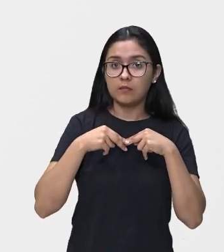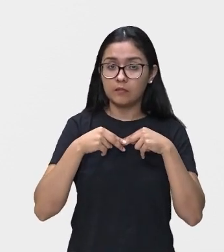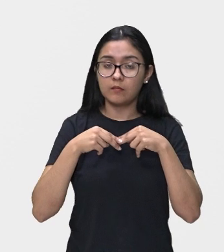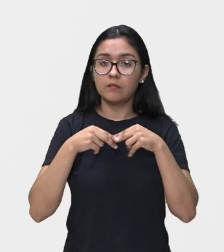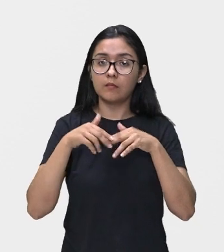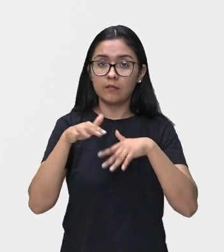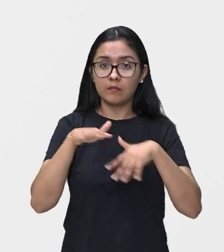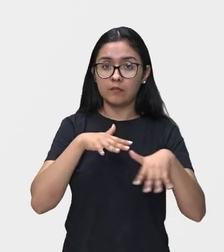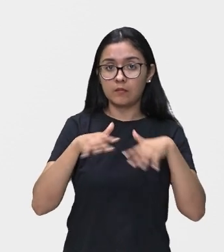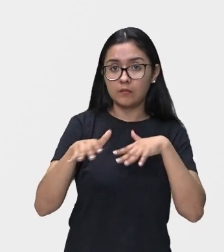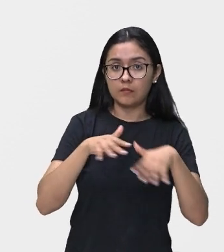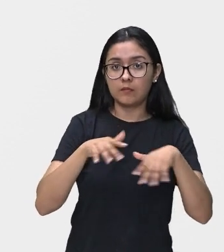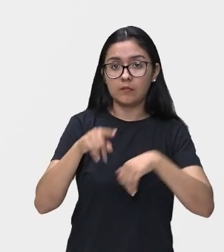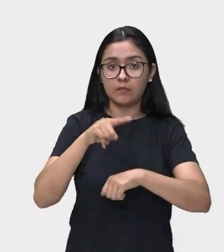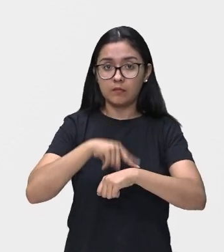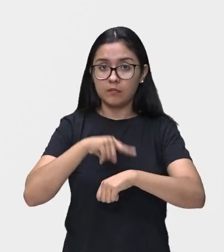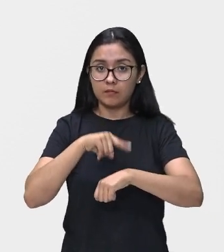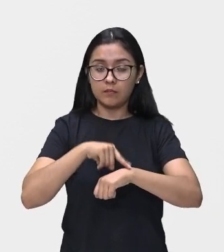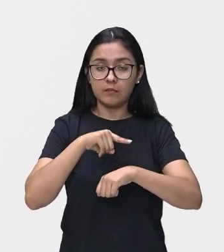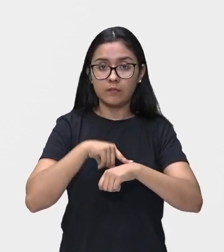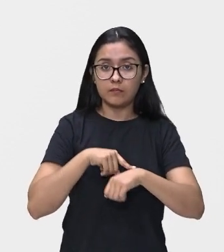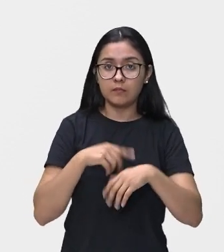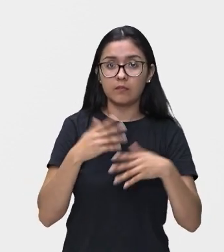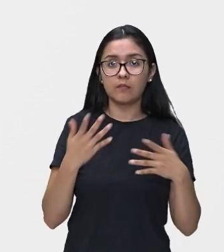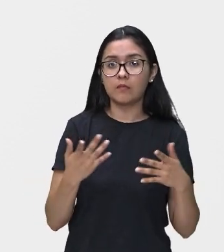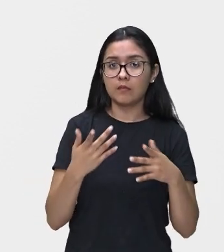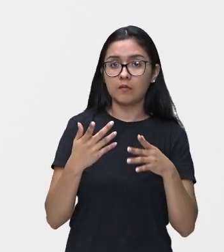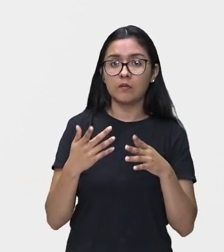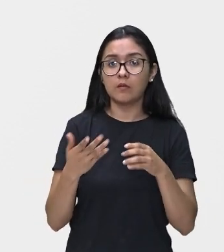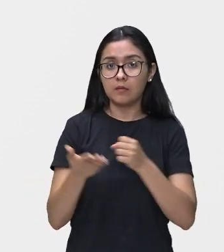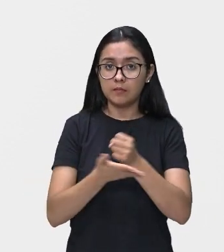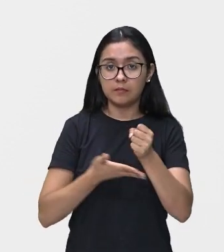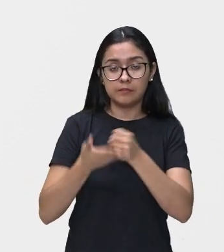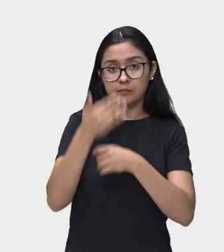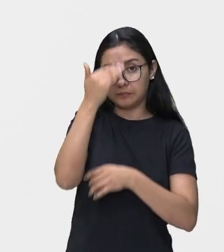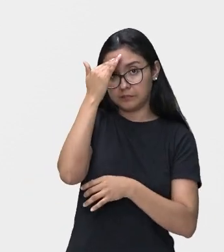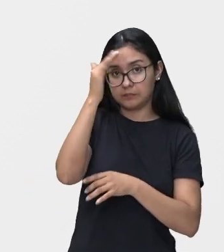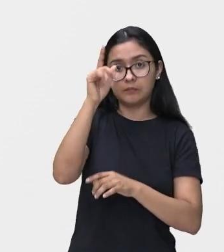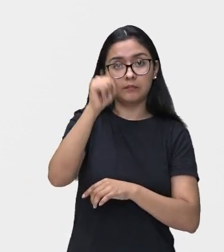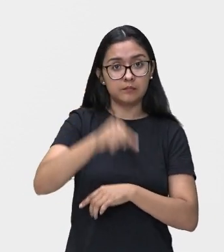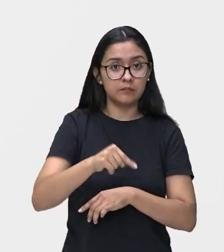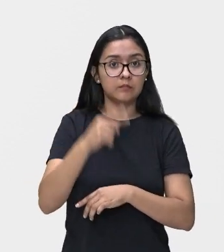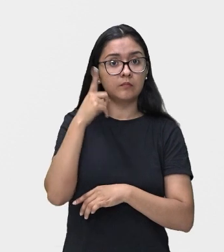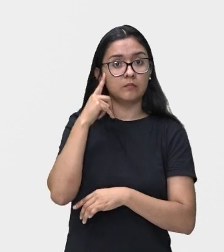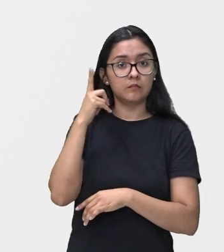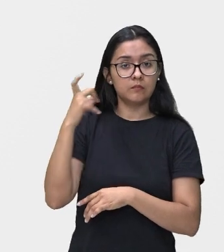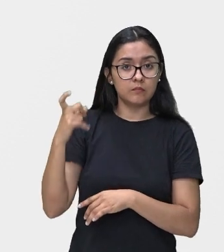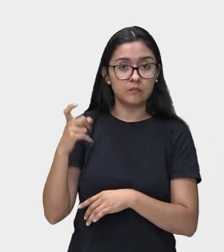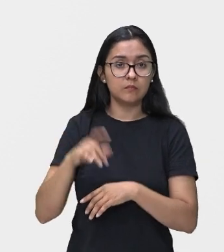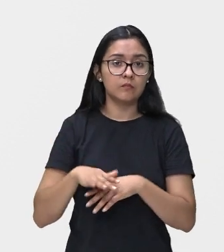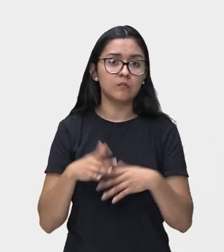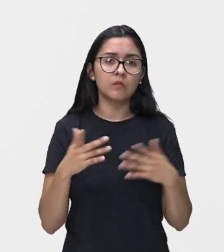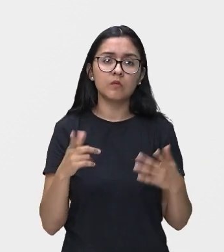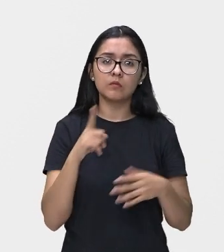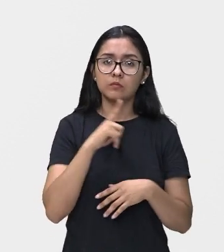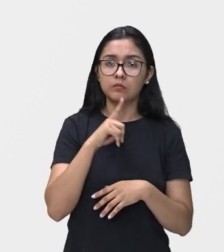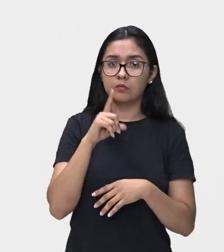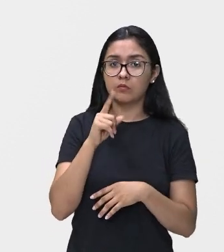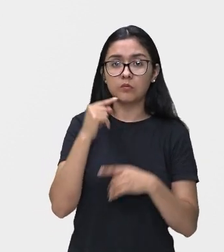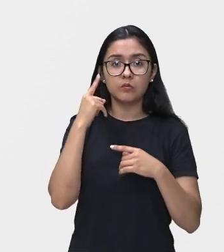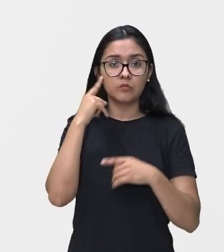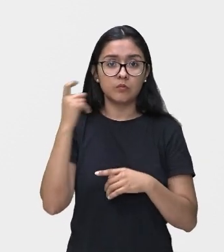tempo. E sua matéria-prima são os sons que a gente já conceituou. Um som só existe em relação ao